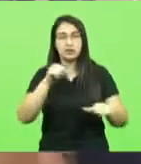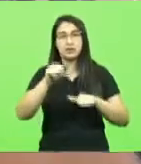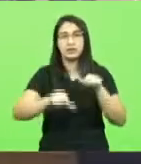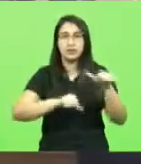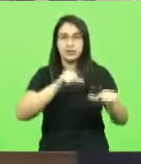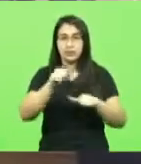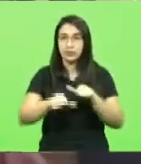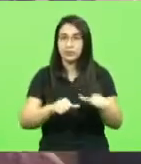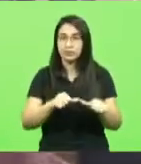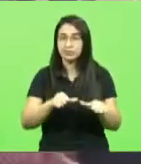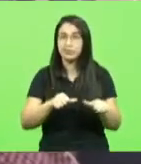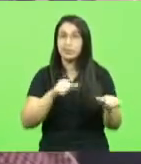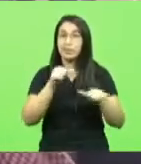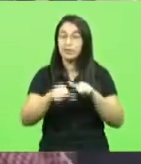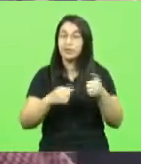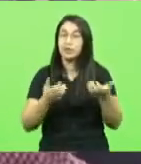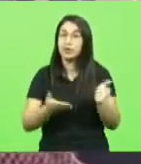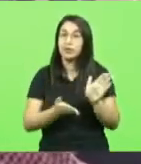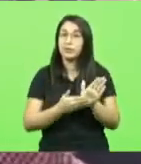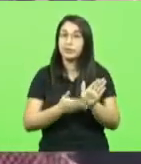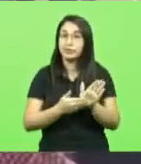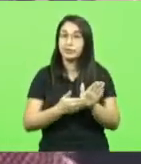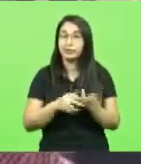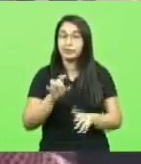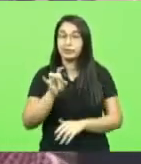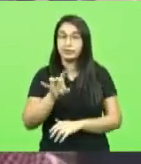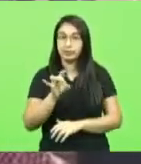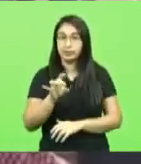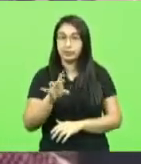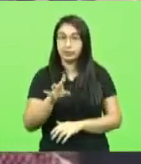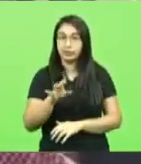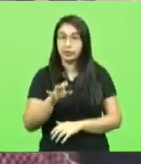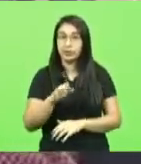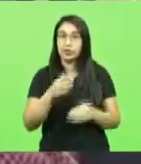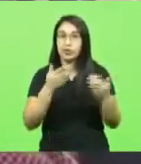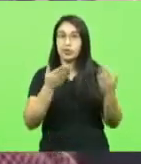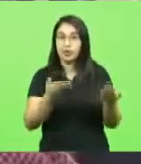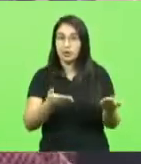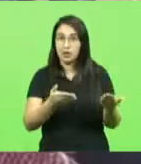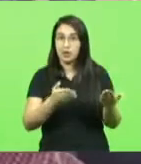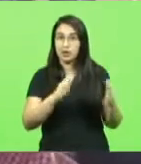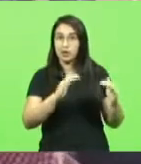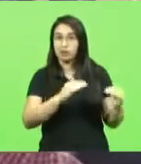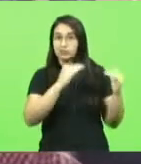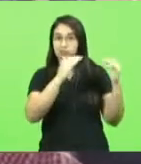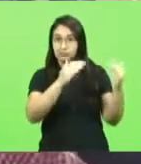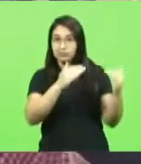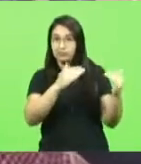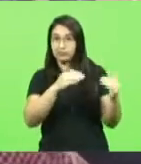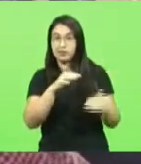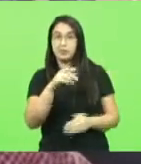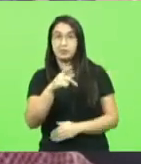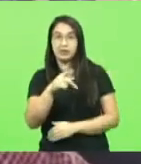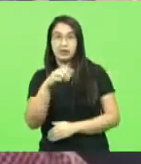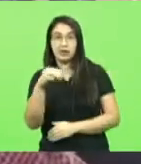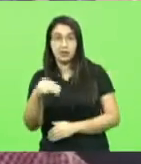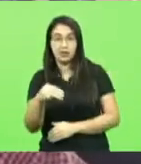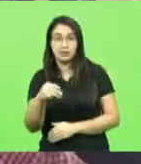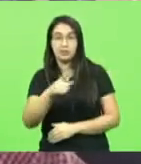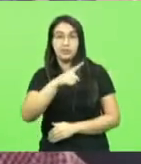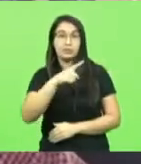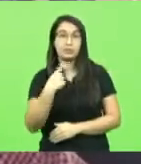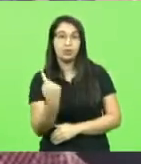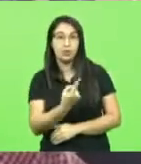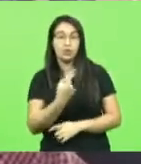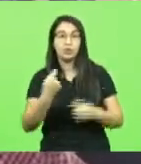E a mudança que eu quero propor aqui não é só do comando da Polícia Militar, que isso já deveria ter sido feito há muito tempo. Nós precisamos,